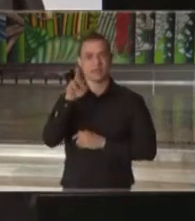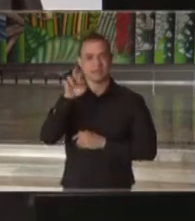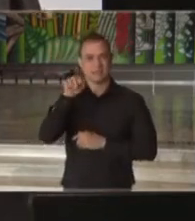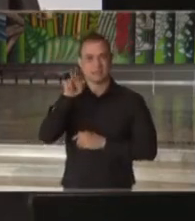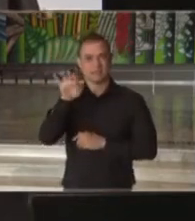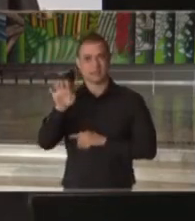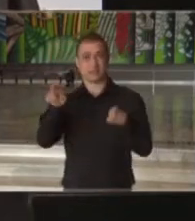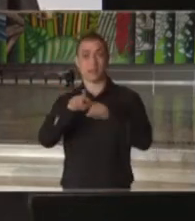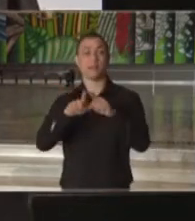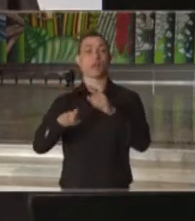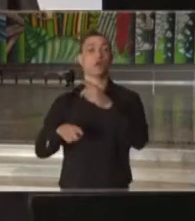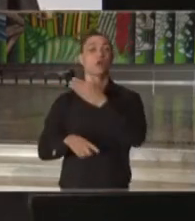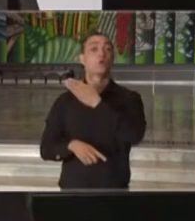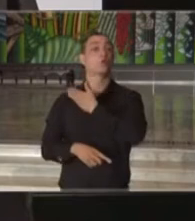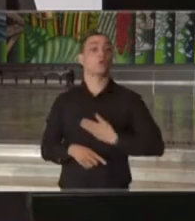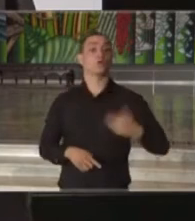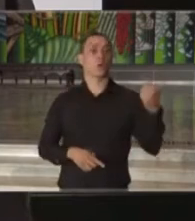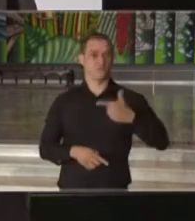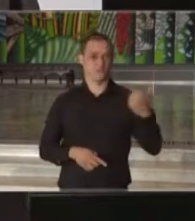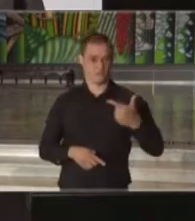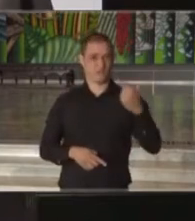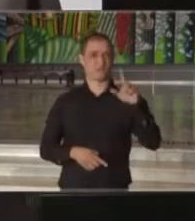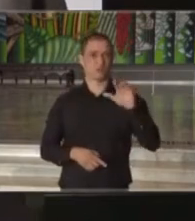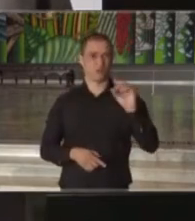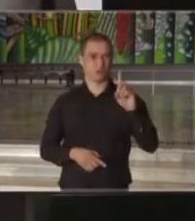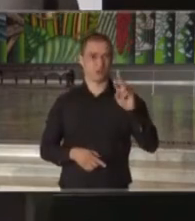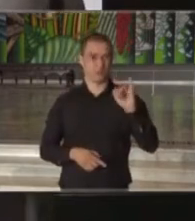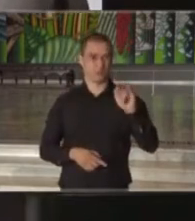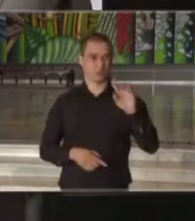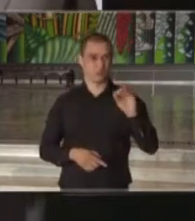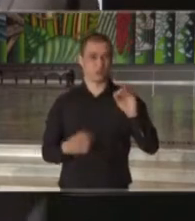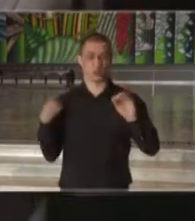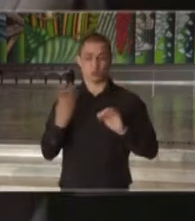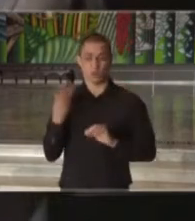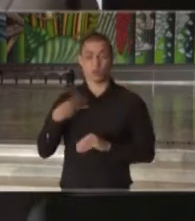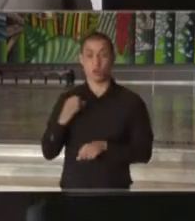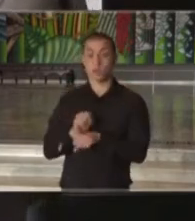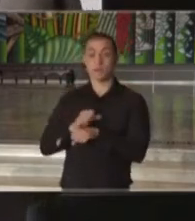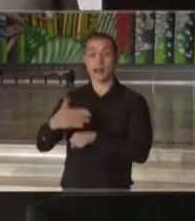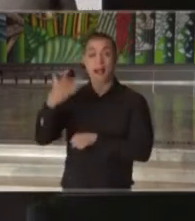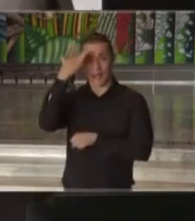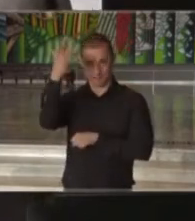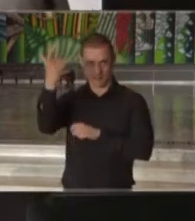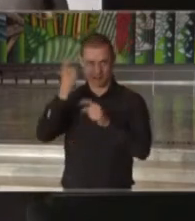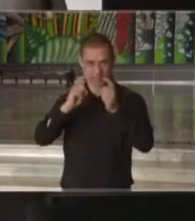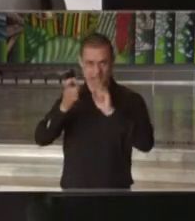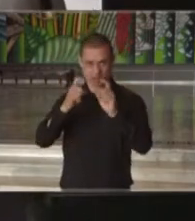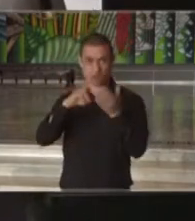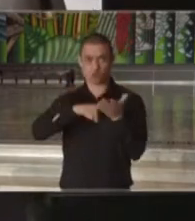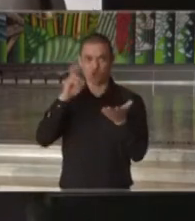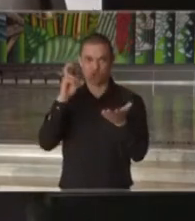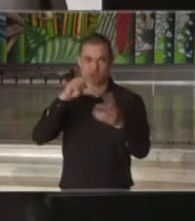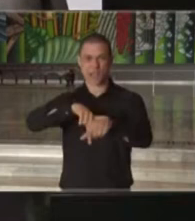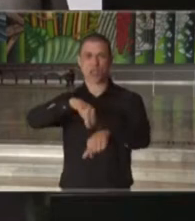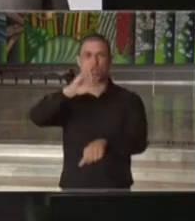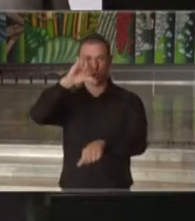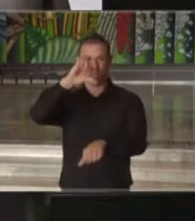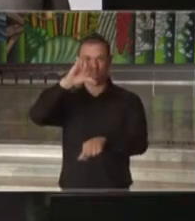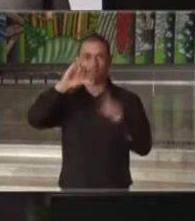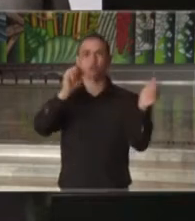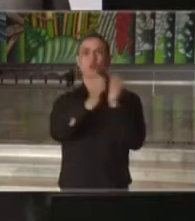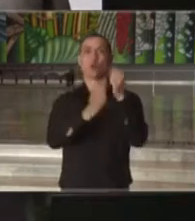nosso vice-governador e secretário de governo, Rodrigo Garcia, de aguardarmos a reunião de amanhã pela manhã, às nove horas,